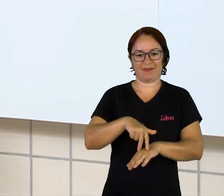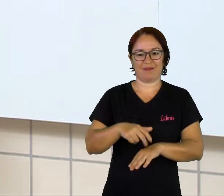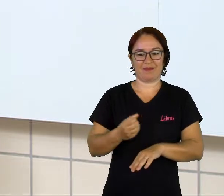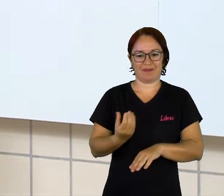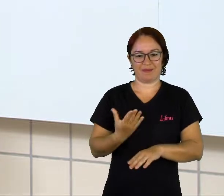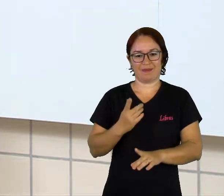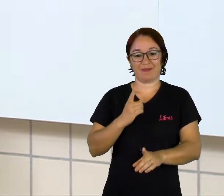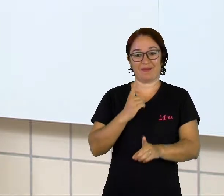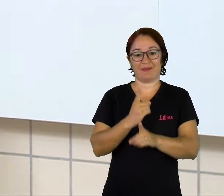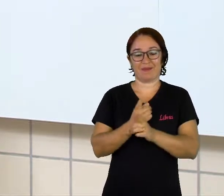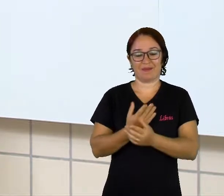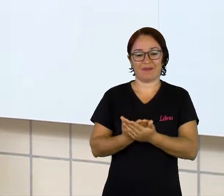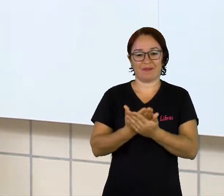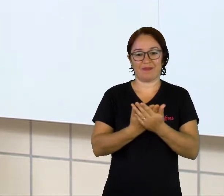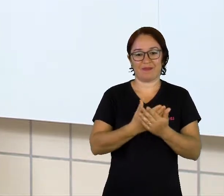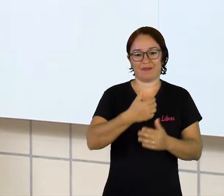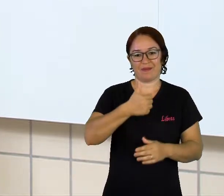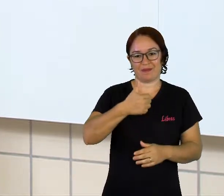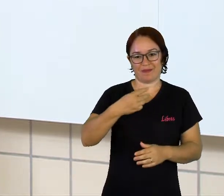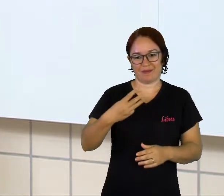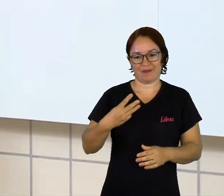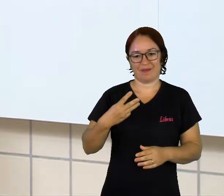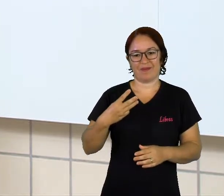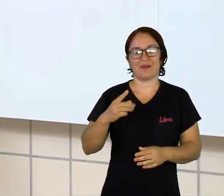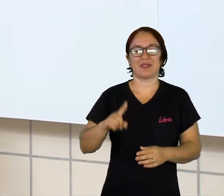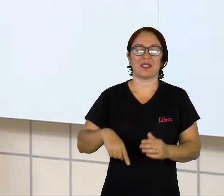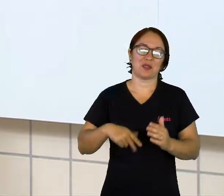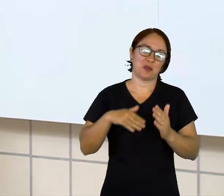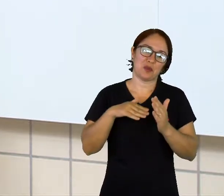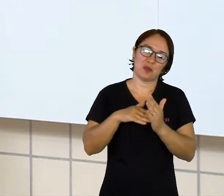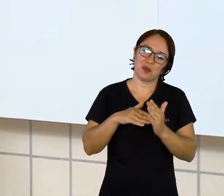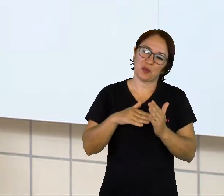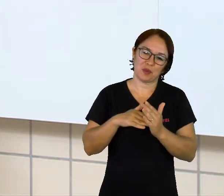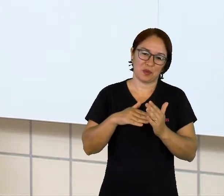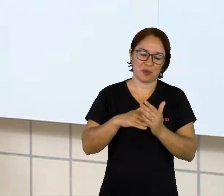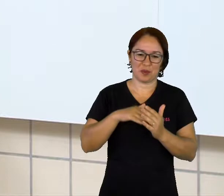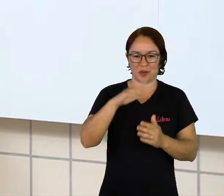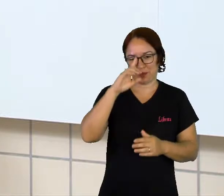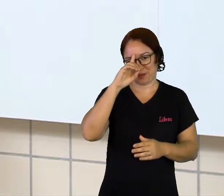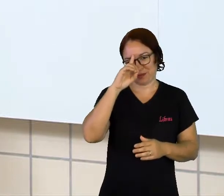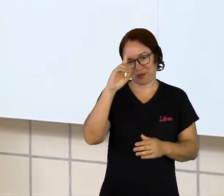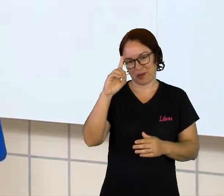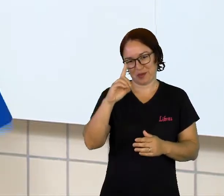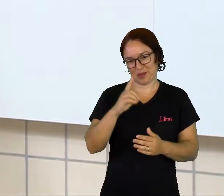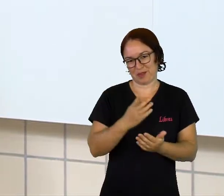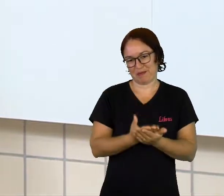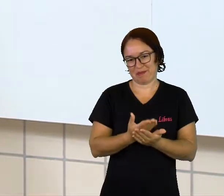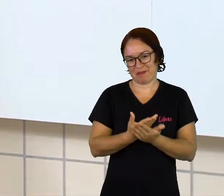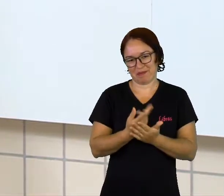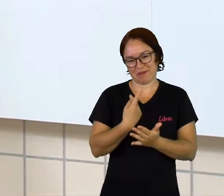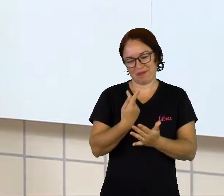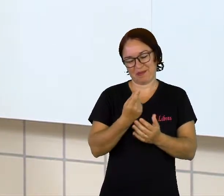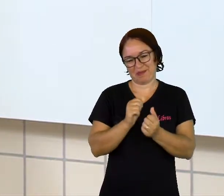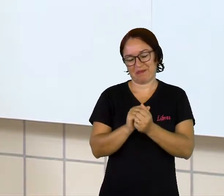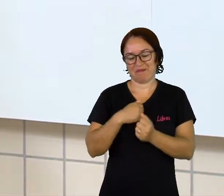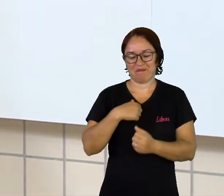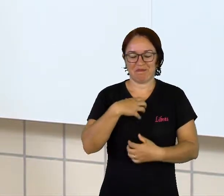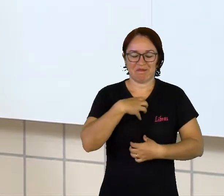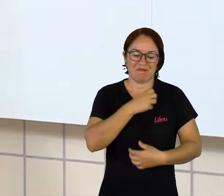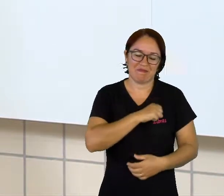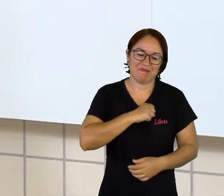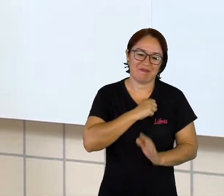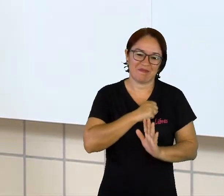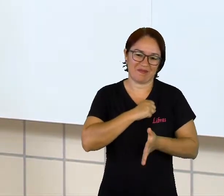aula, a nossa última aula. Já estou ficando com saudade de vocês, mas em breve nós